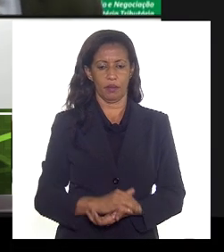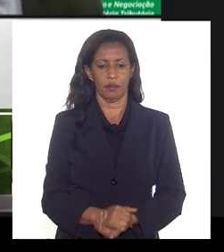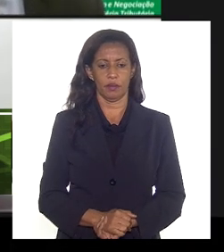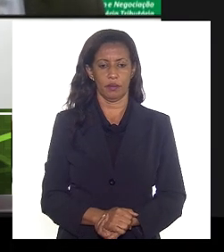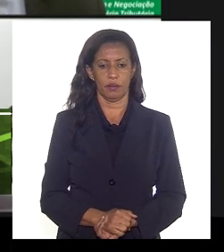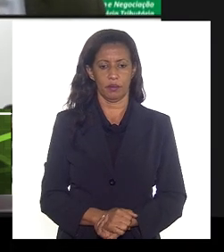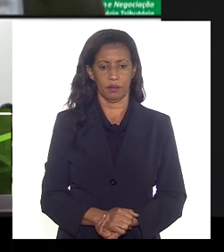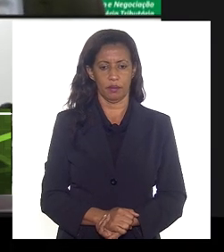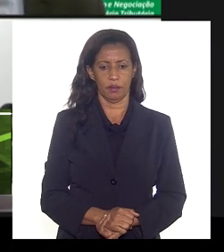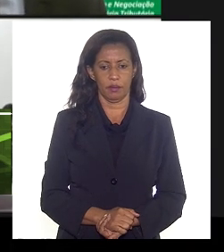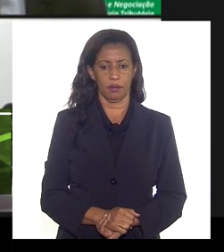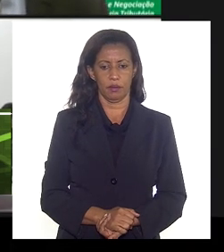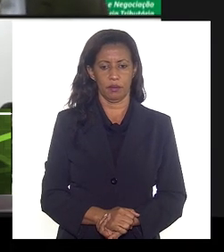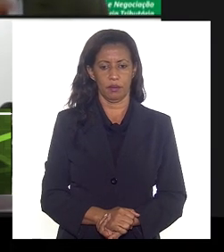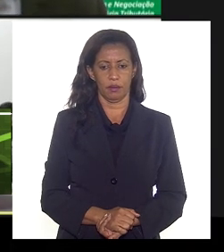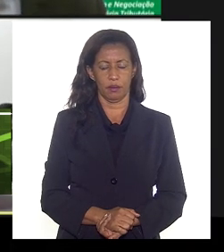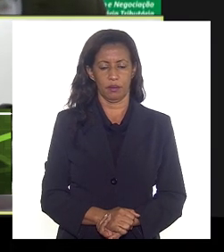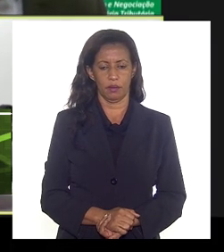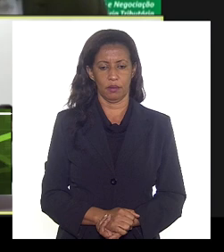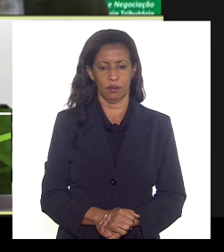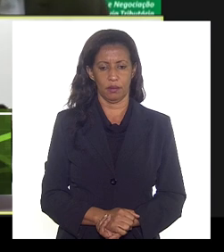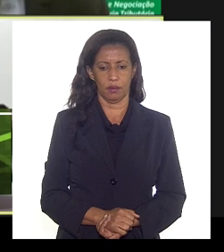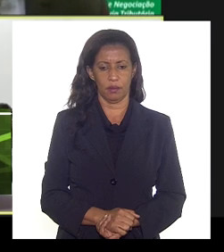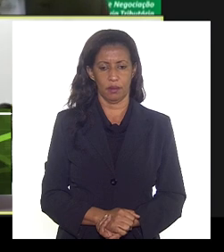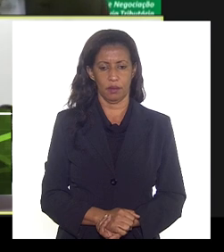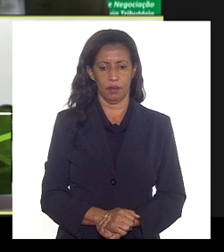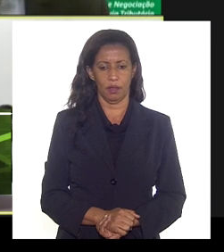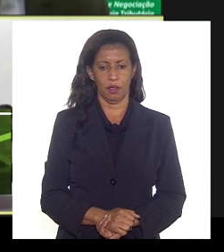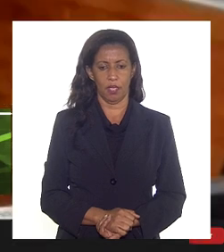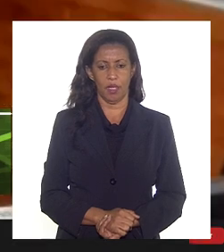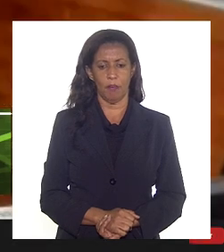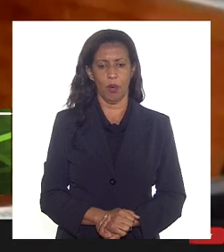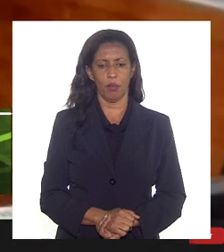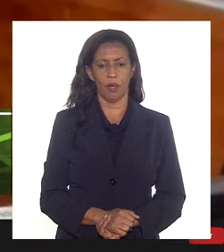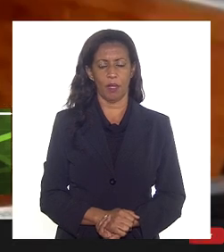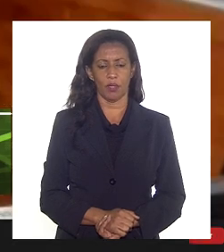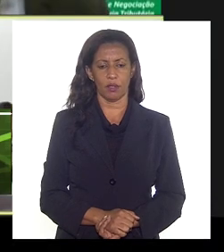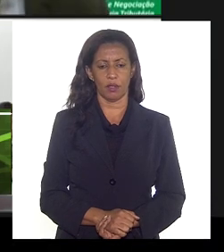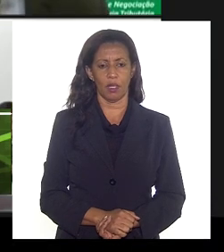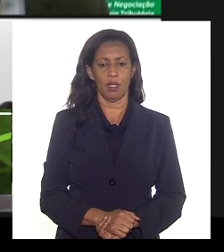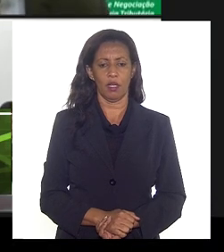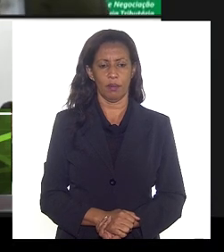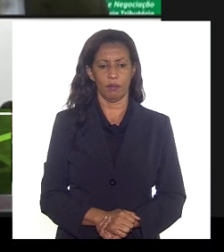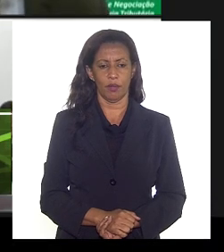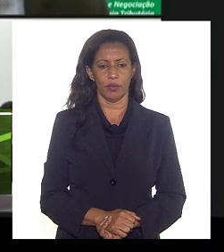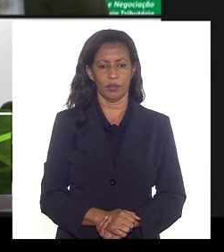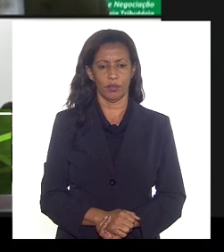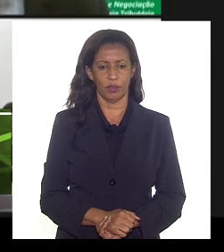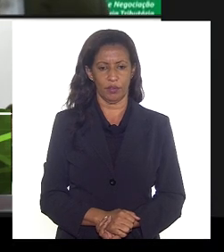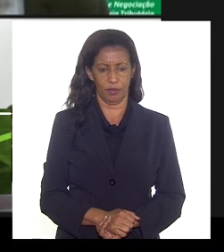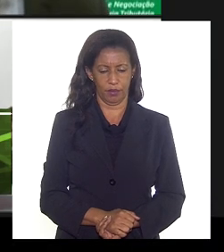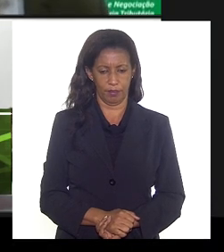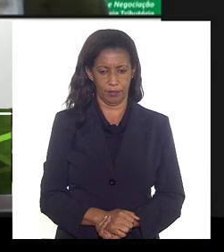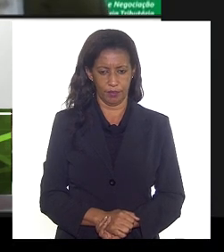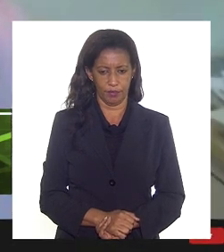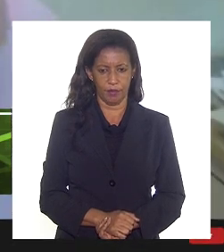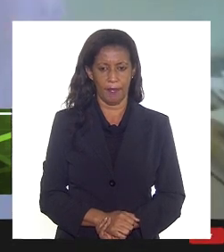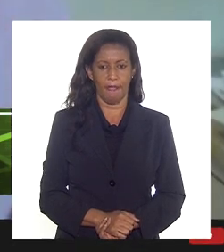presente ainda? Eu, mais ou menos. Por favor, eu